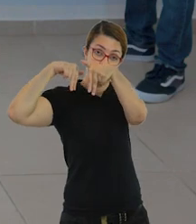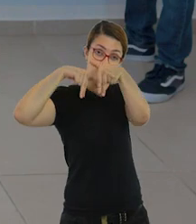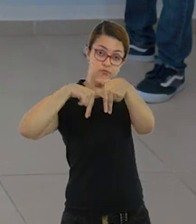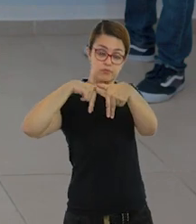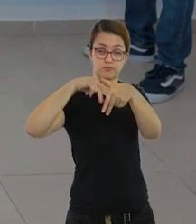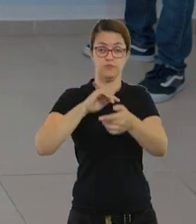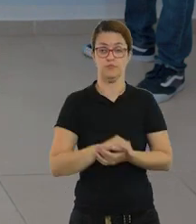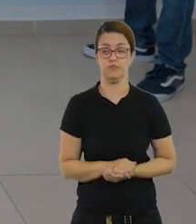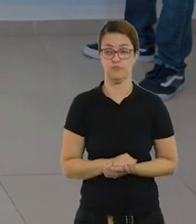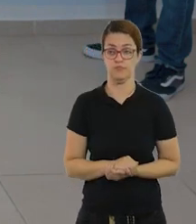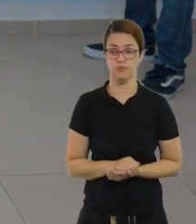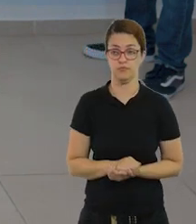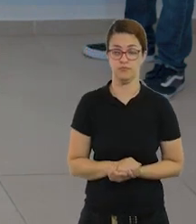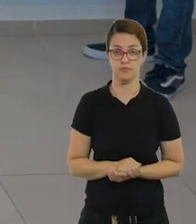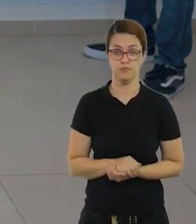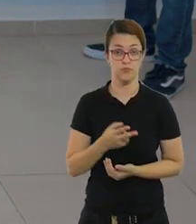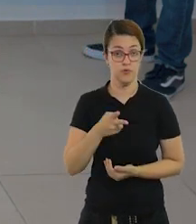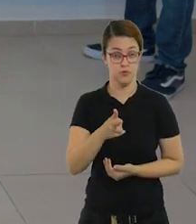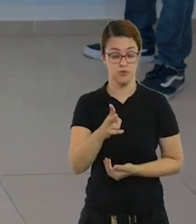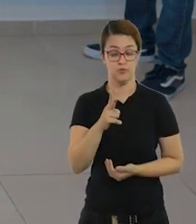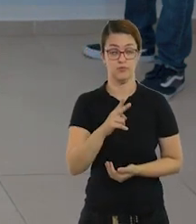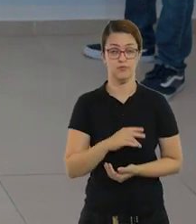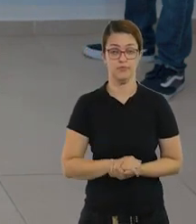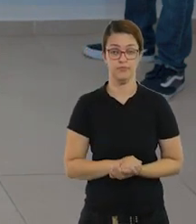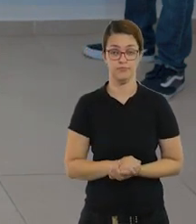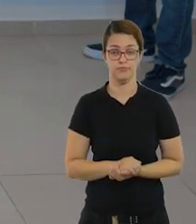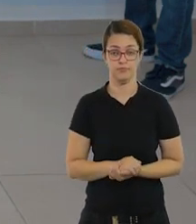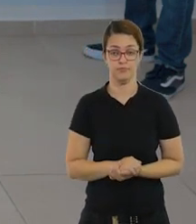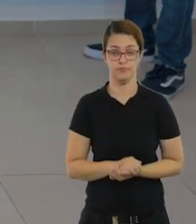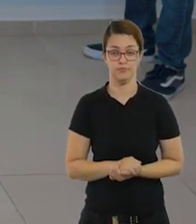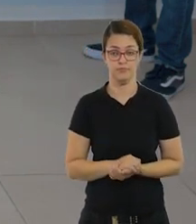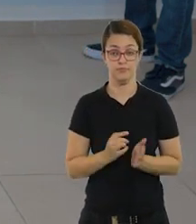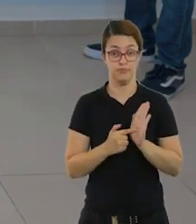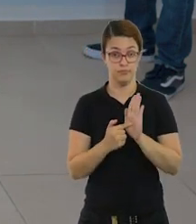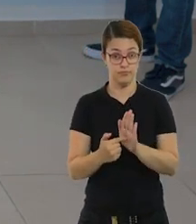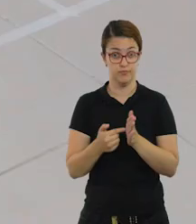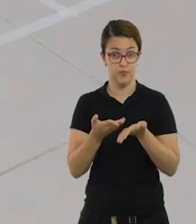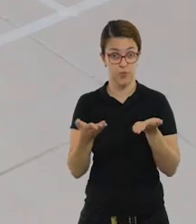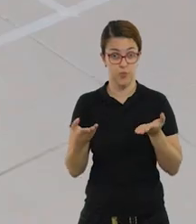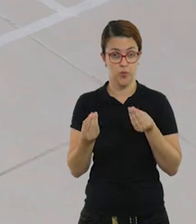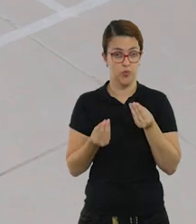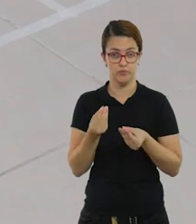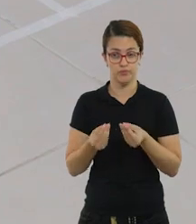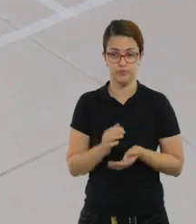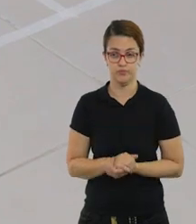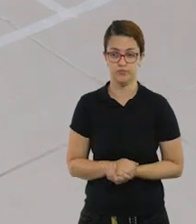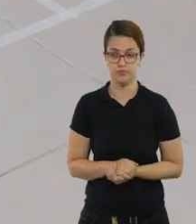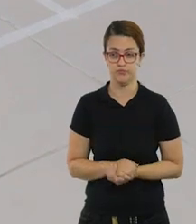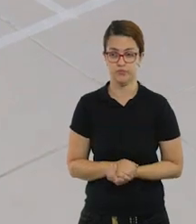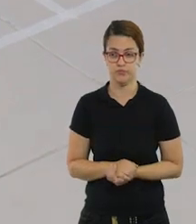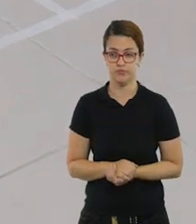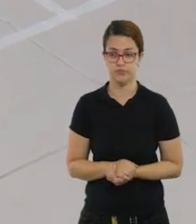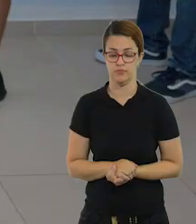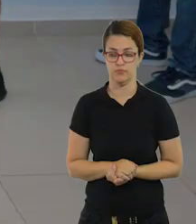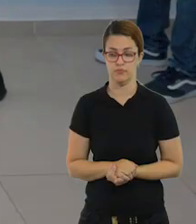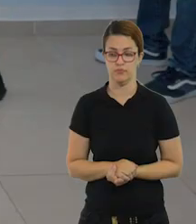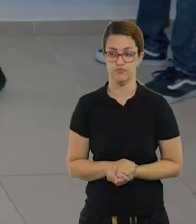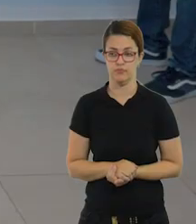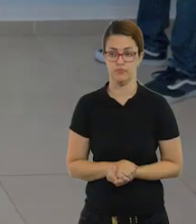o meu colega vai iniciar na primeira coluna. E assim a gente vai seguir até sair do quadrado, tá bom? Vamos ver como é que fica?